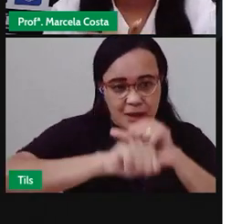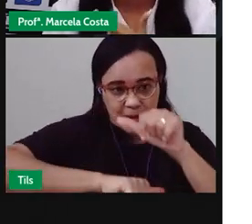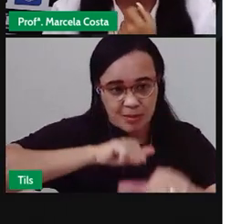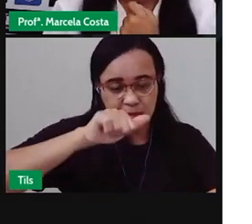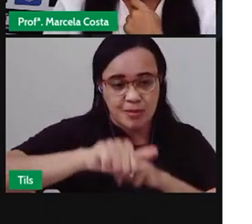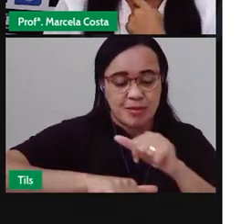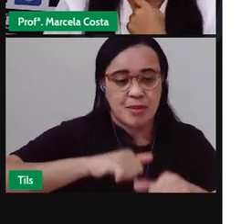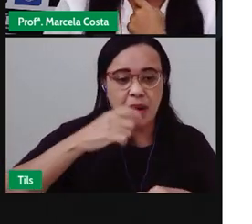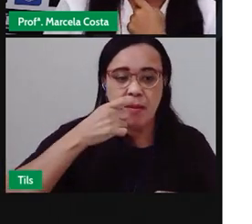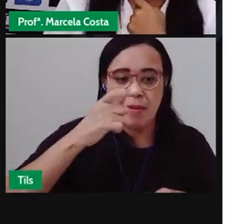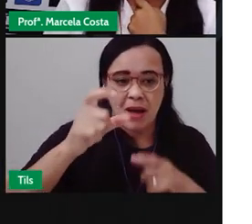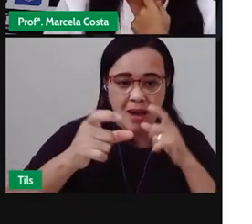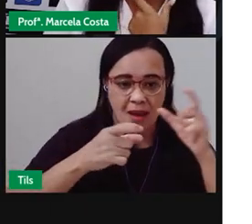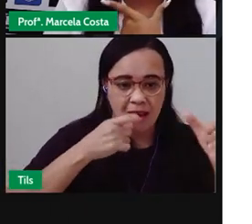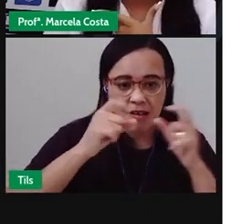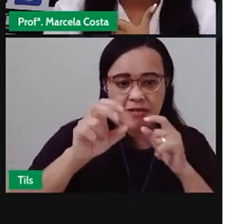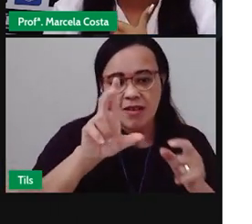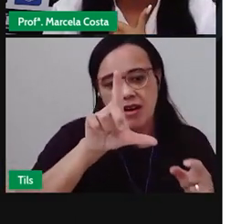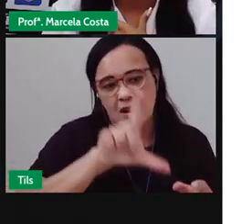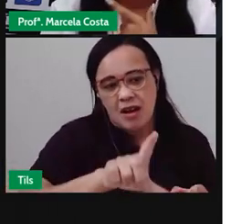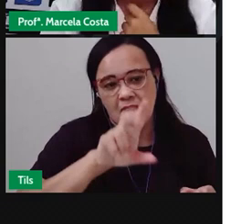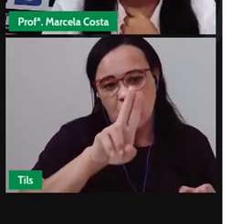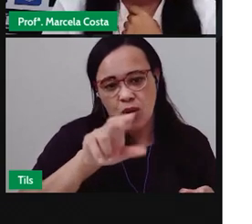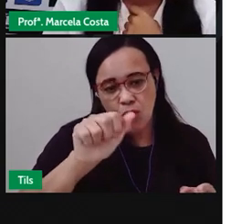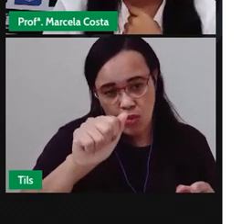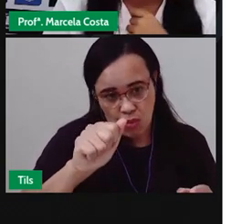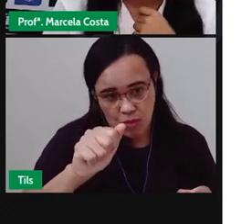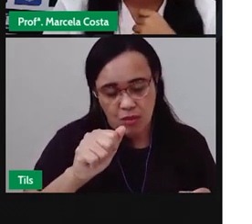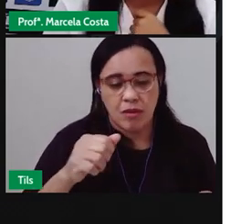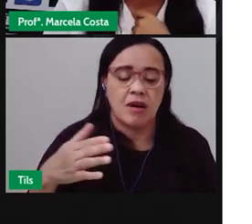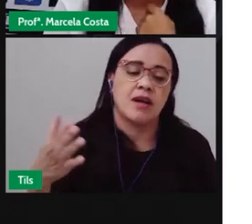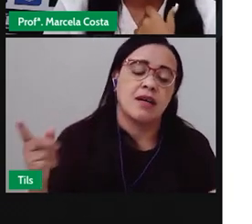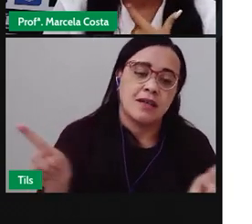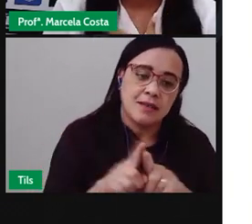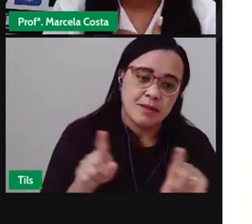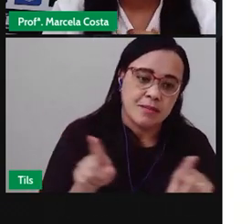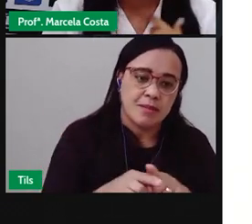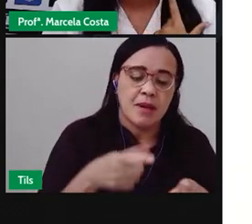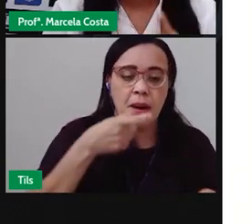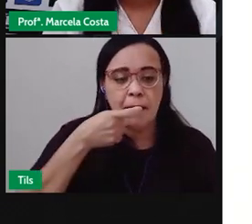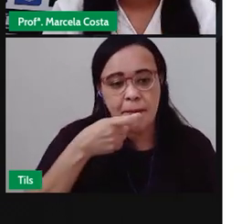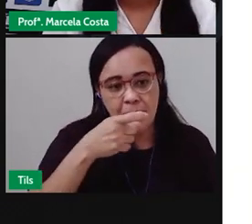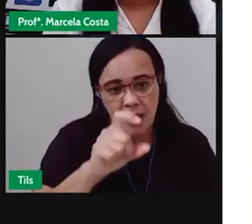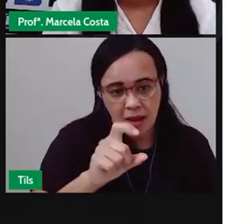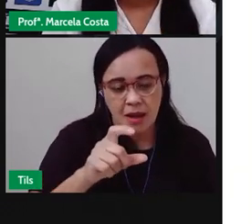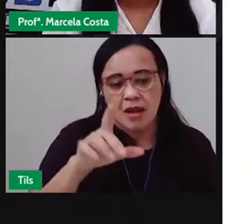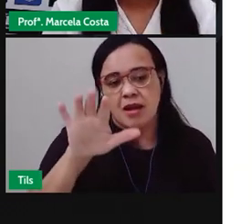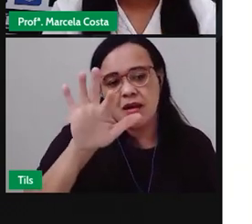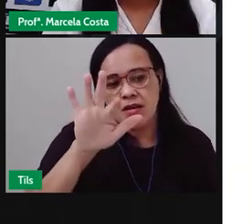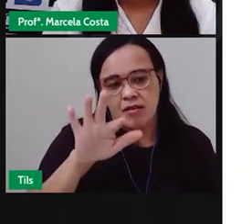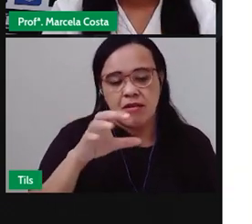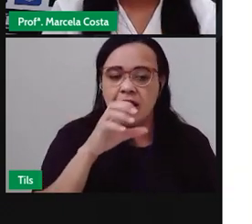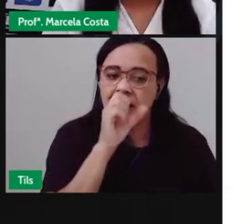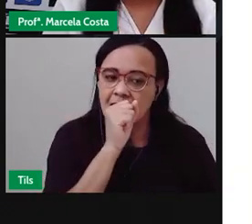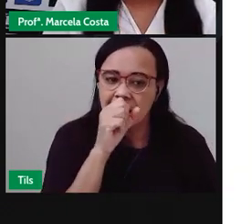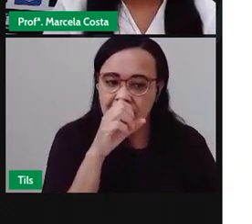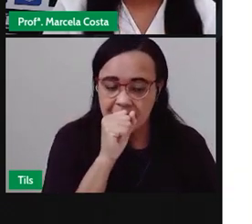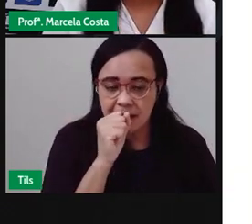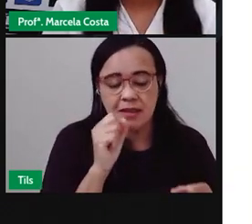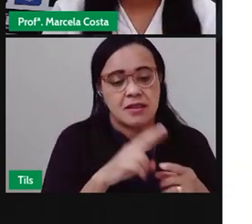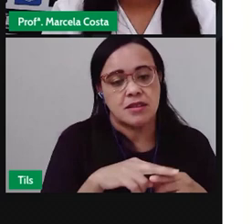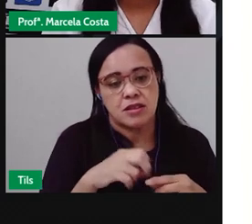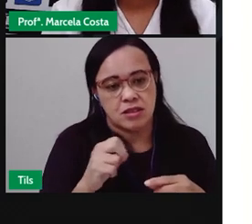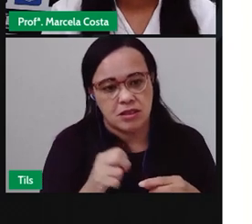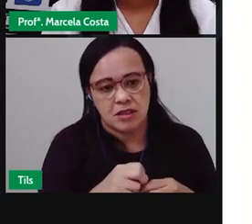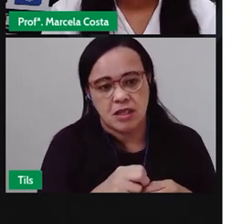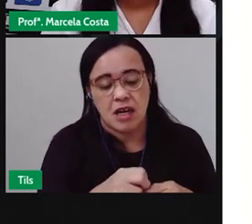lua Na palavra livro Na palavra laranja Limão O L, ele vai ter o